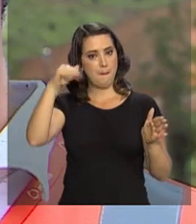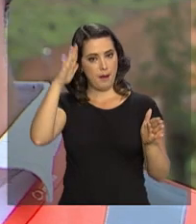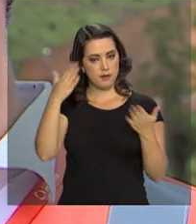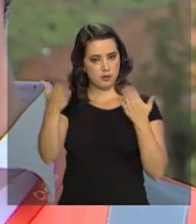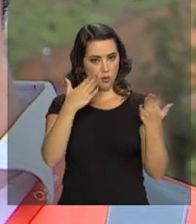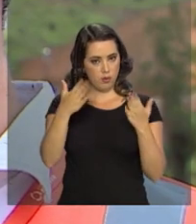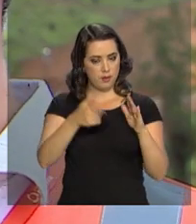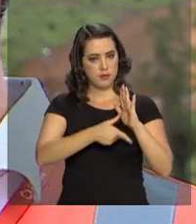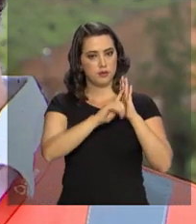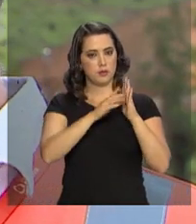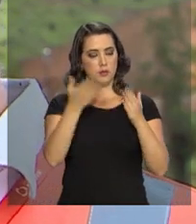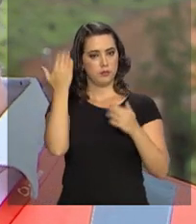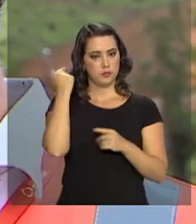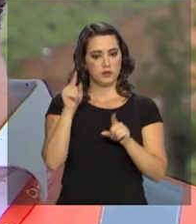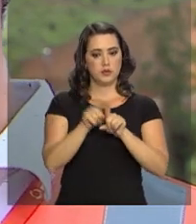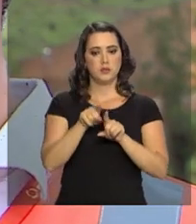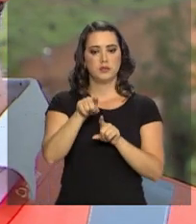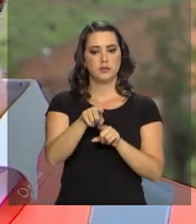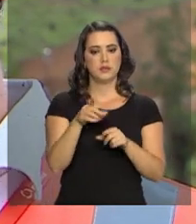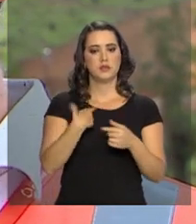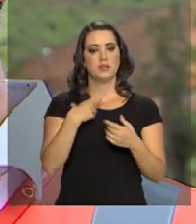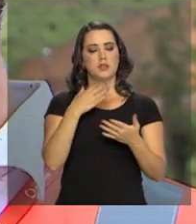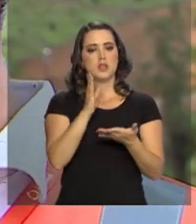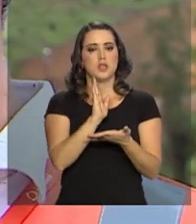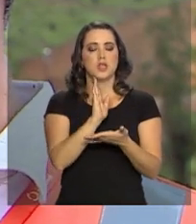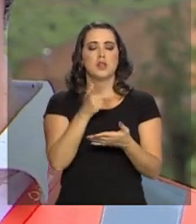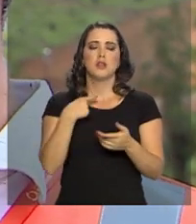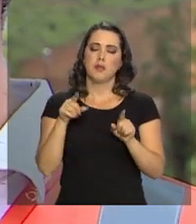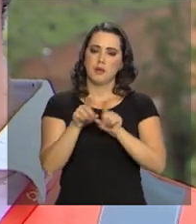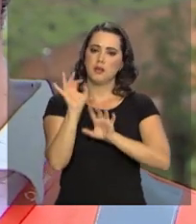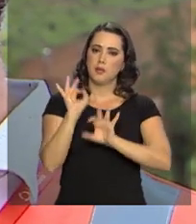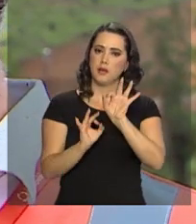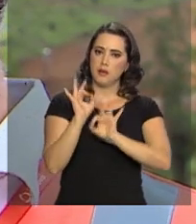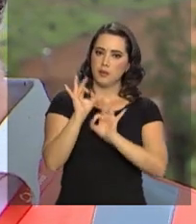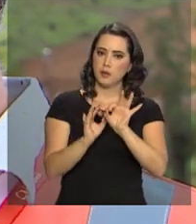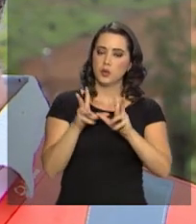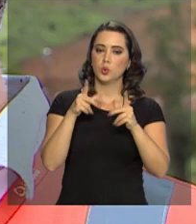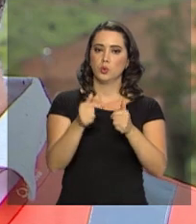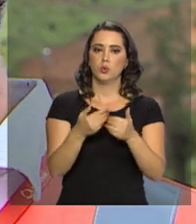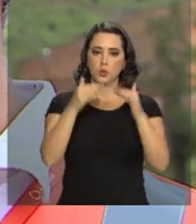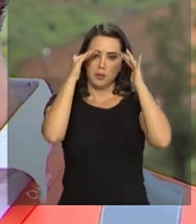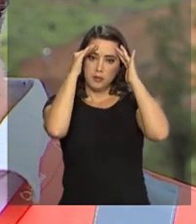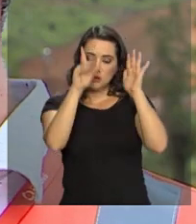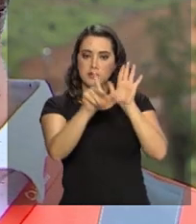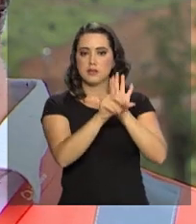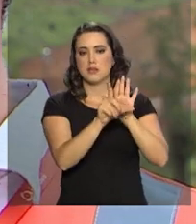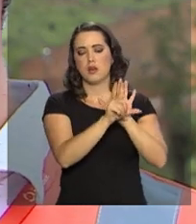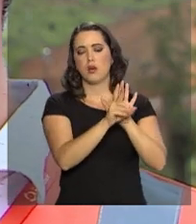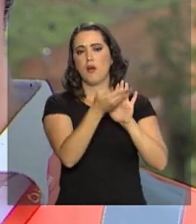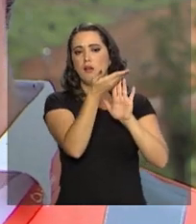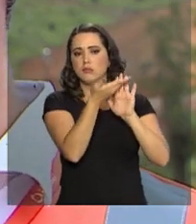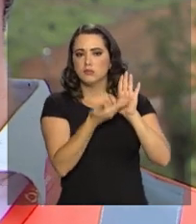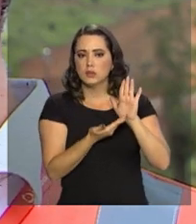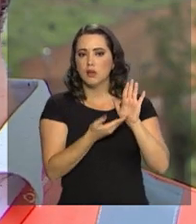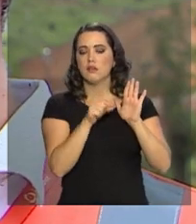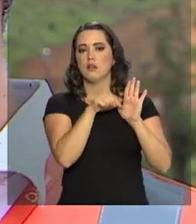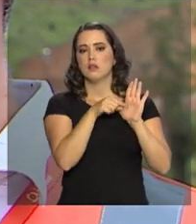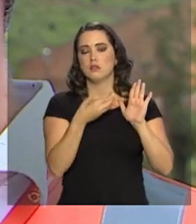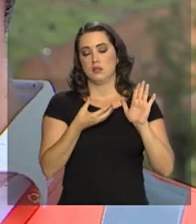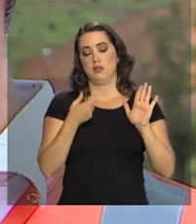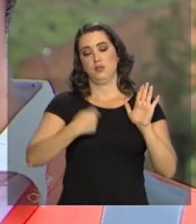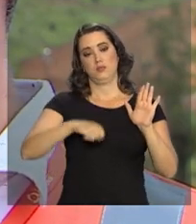casas a normas de parcelamento urbano e normas de código de posturas e